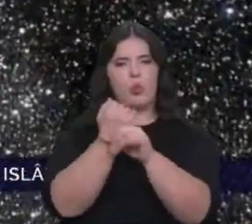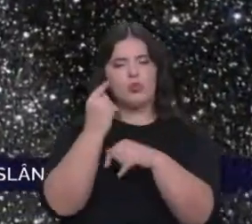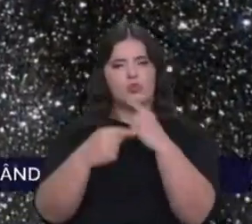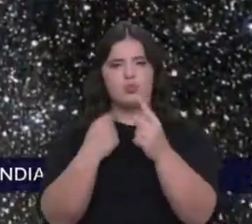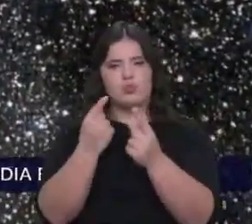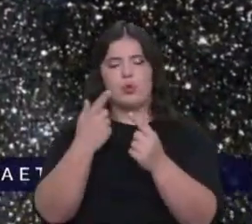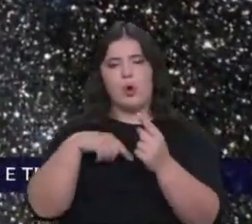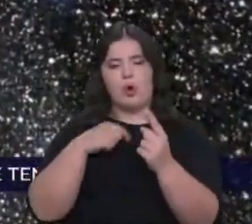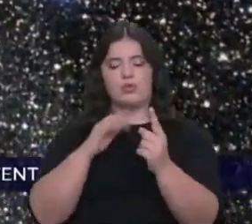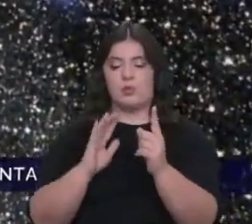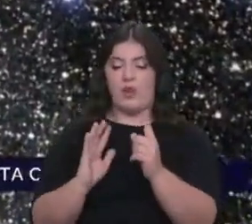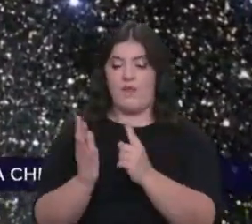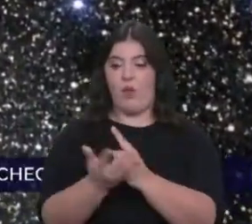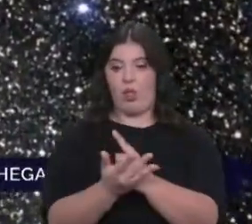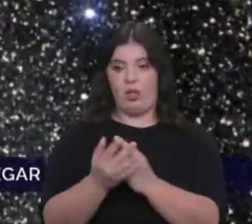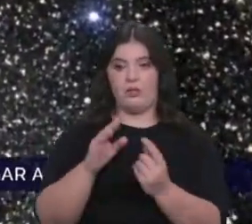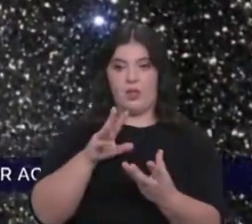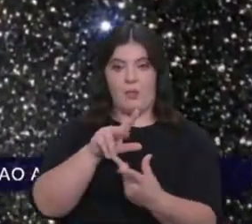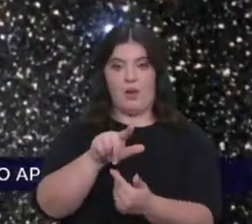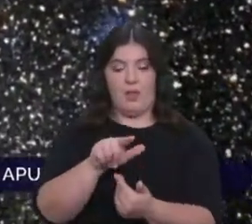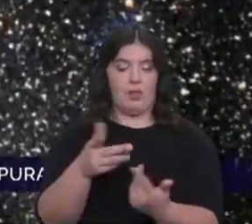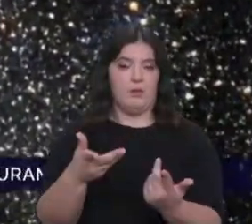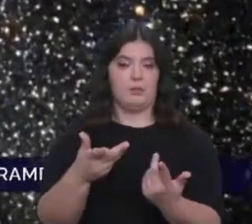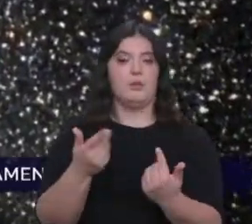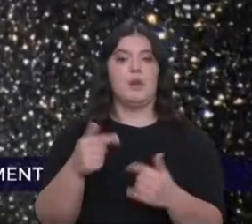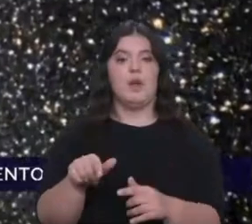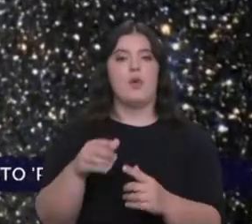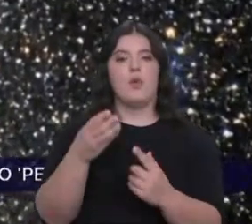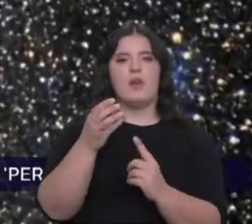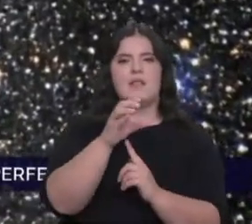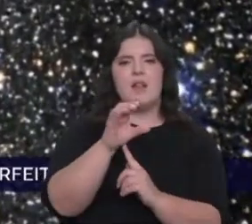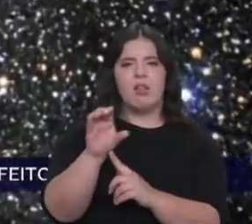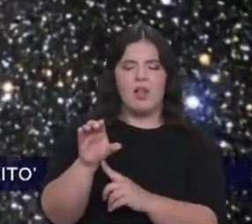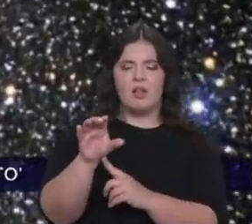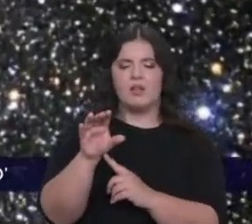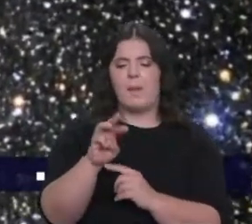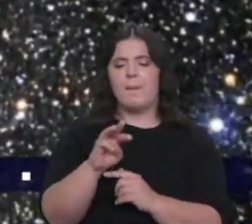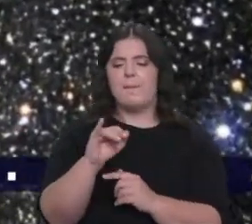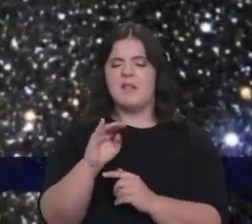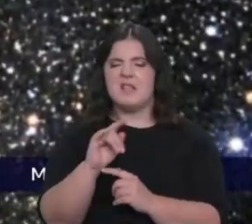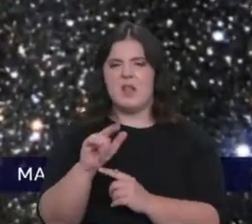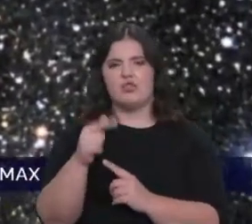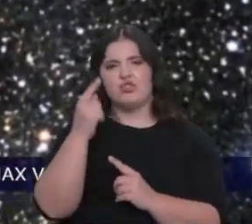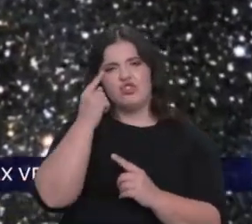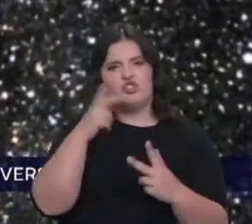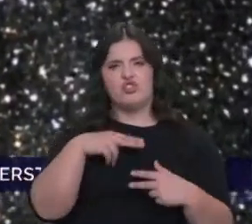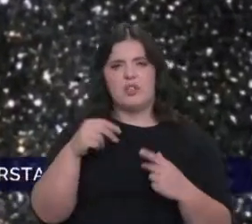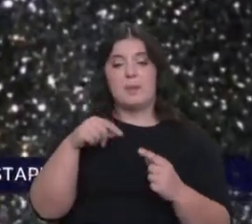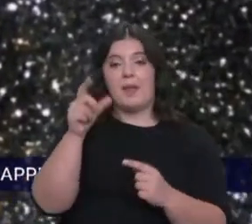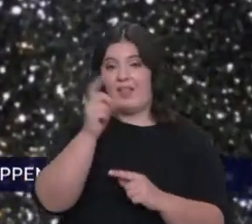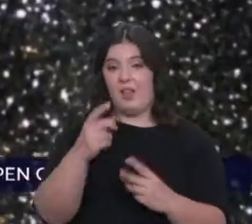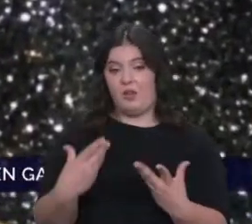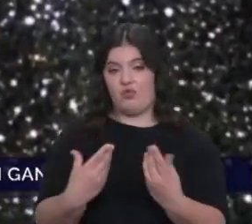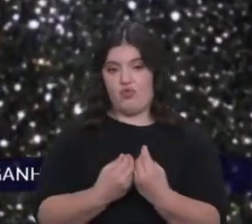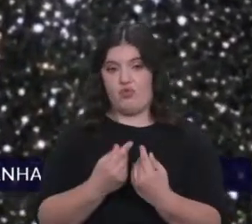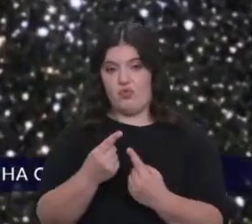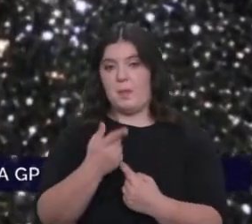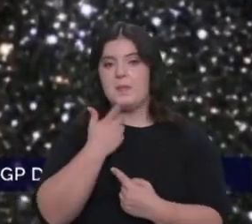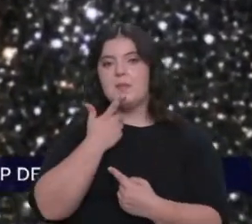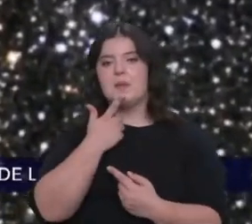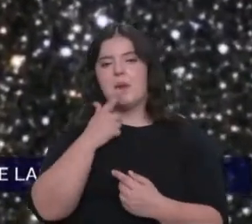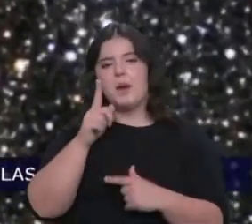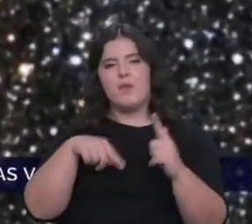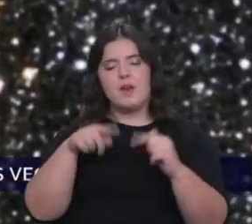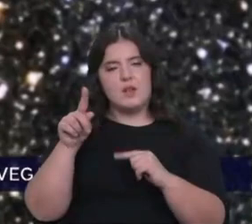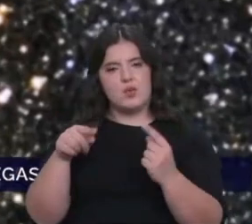que nós temos à volta da Terra. Um deles é um satélite, é uma missão chinesa e italiana que tenta perceber variações